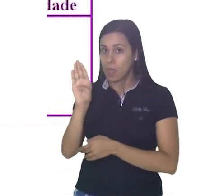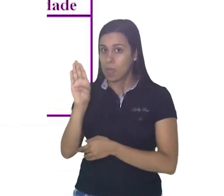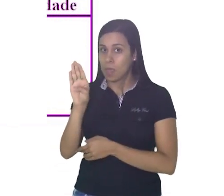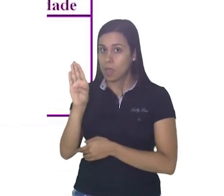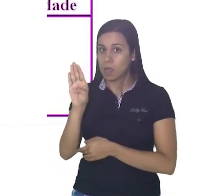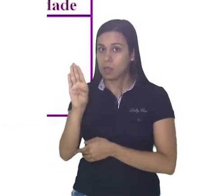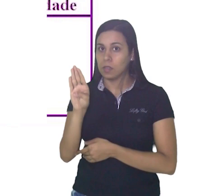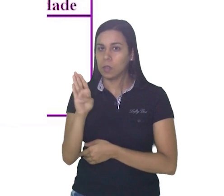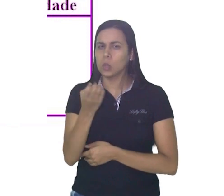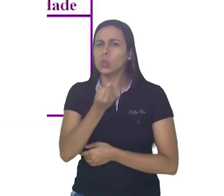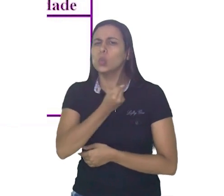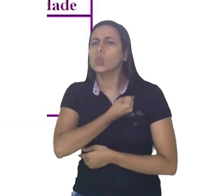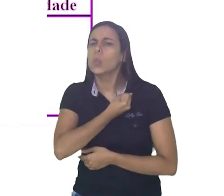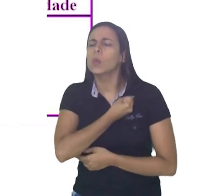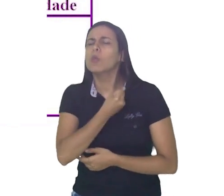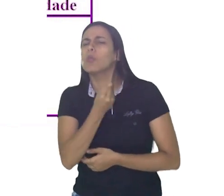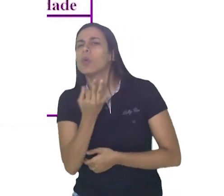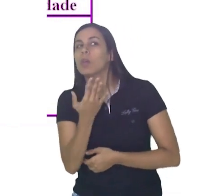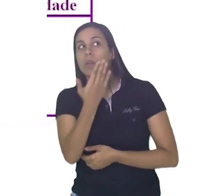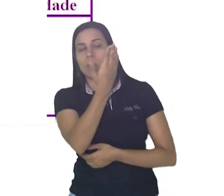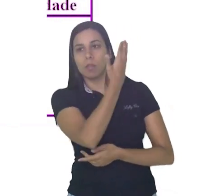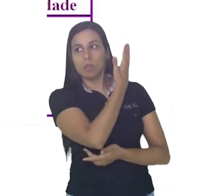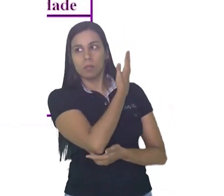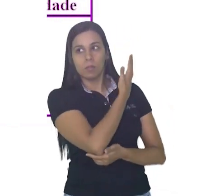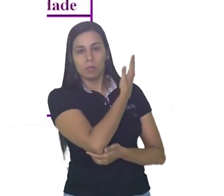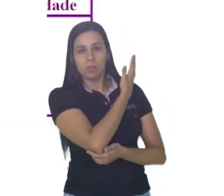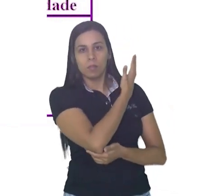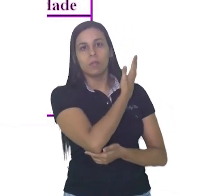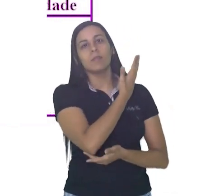milhões em número. Vamos ver como fica?